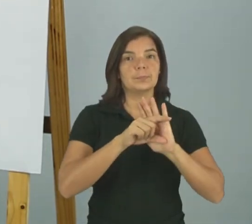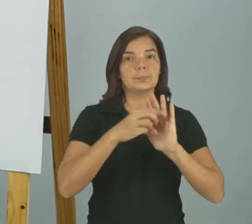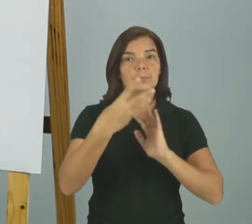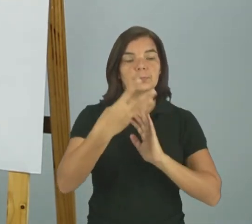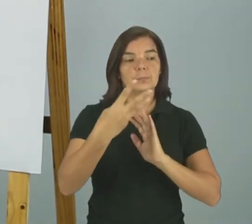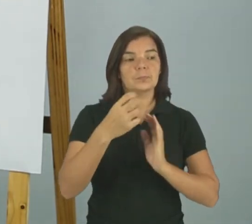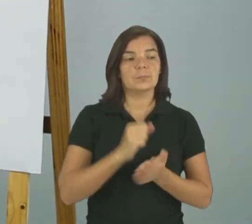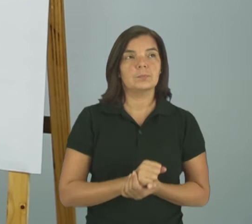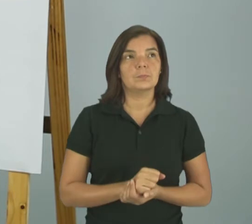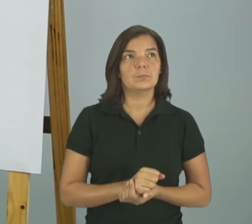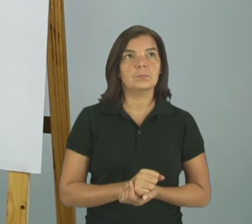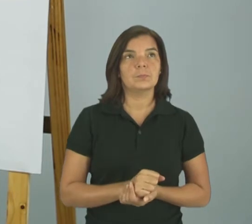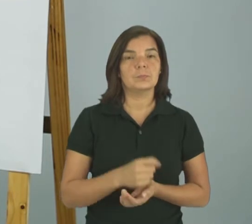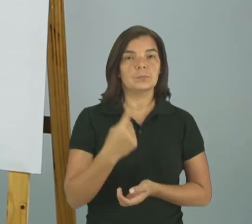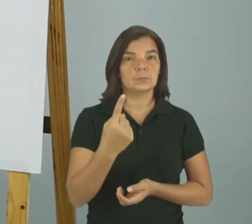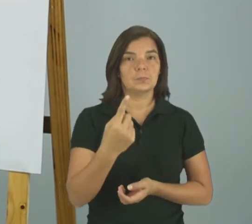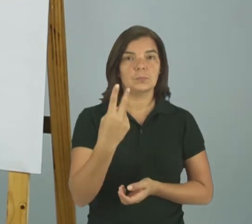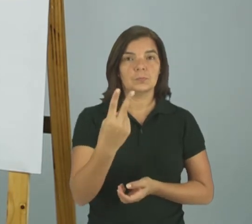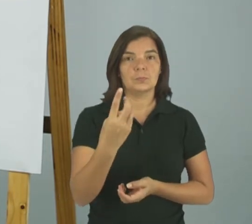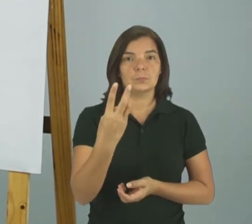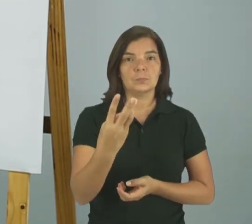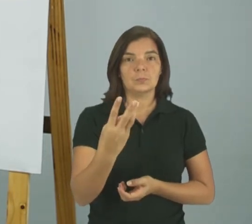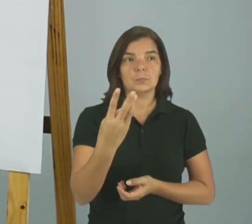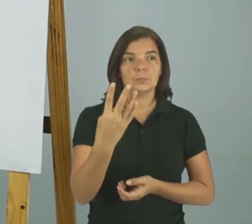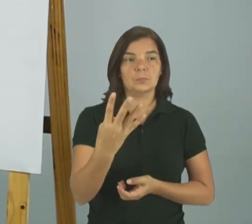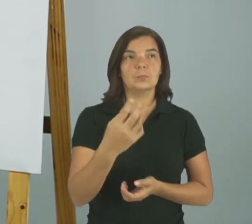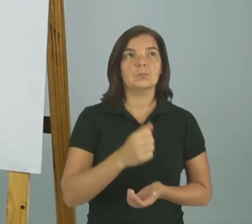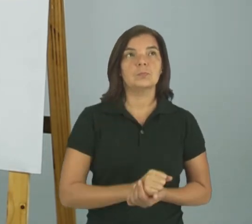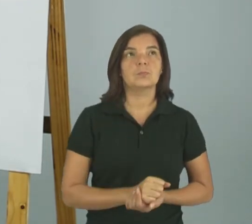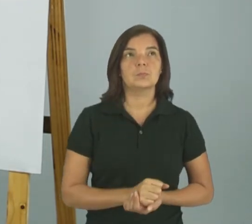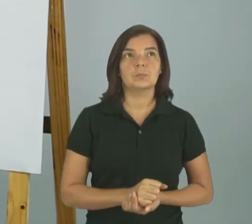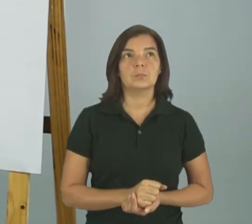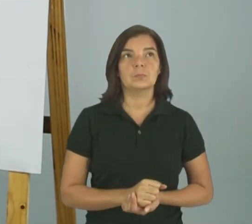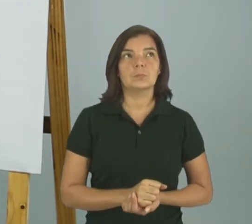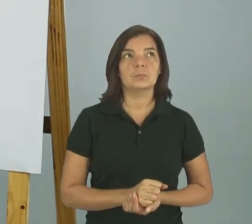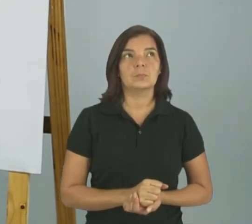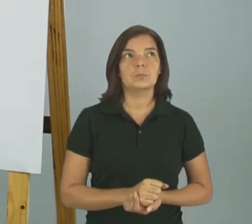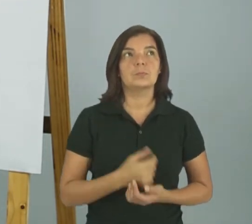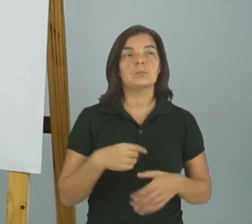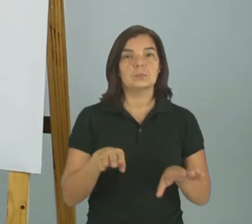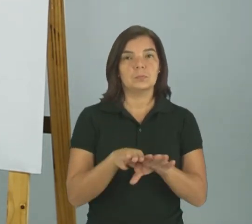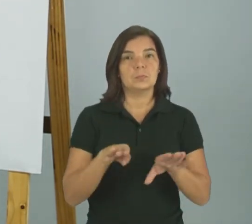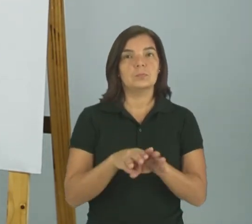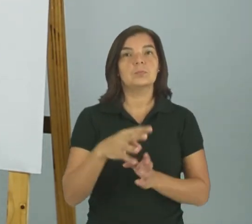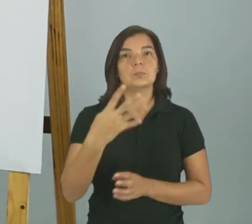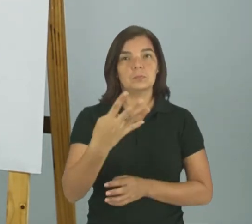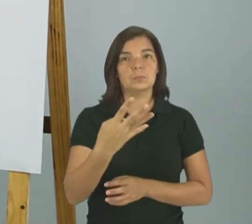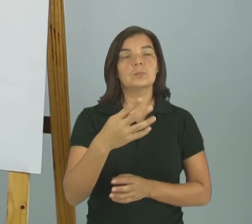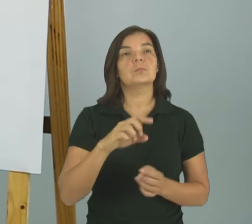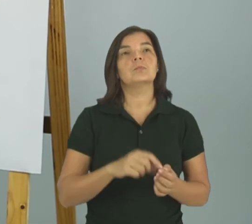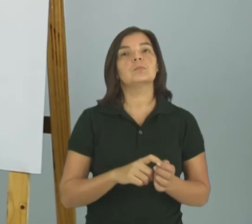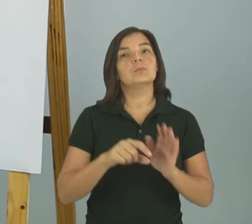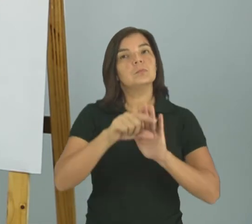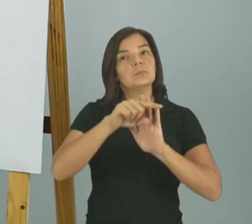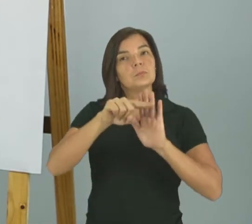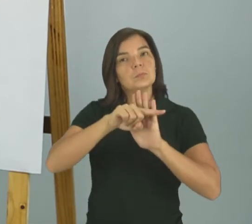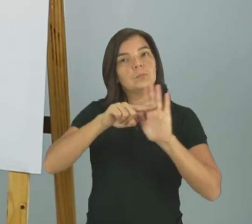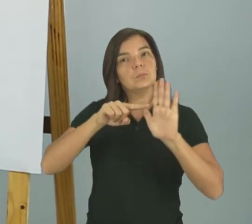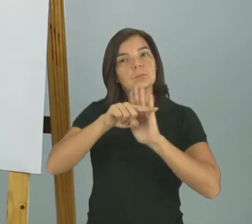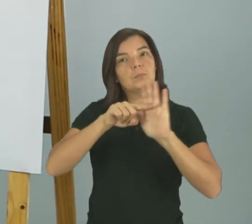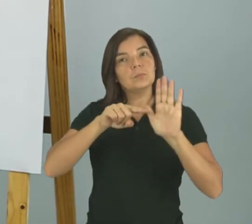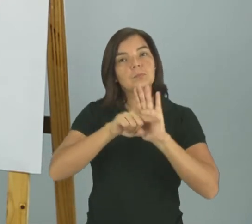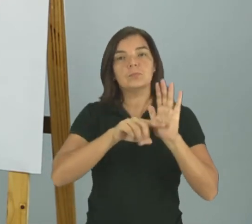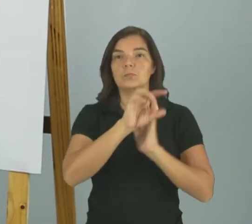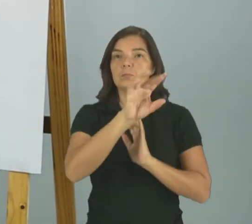Um Dois Três Quatro Também tem quatro Ou seja Tem quatro versos Em cada